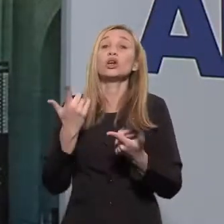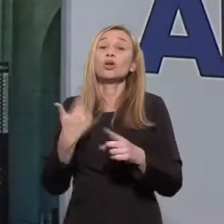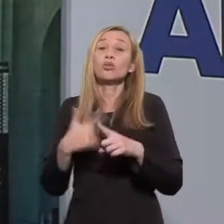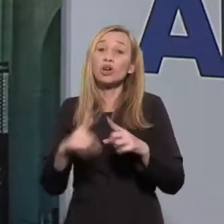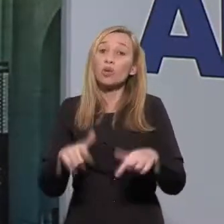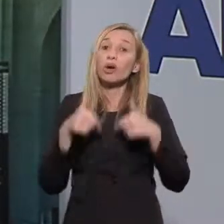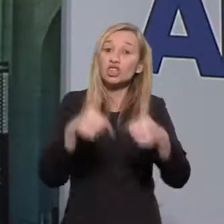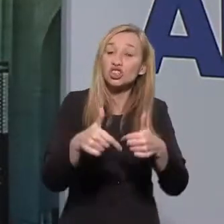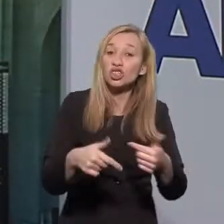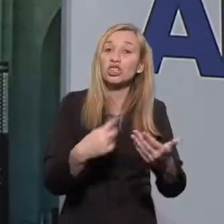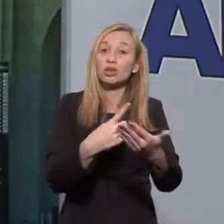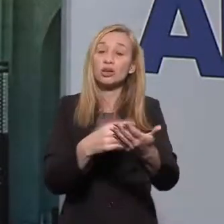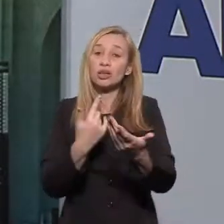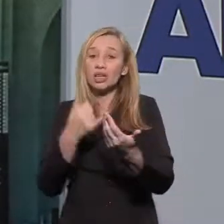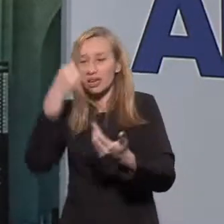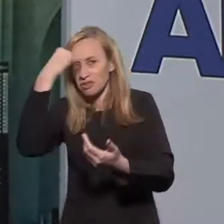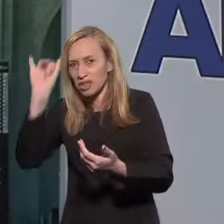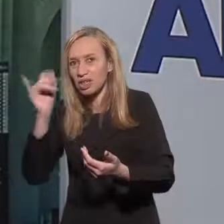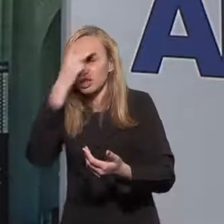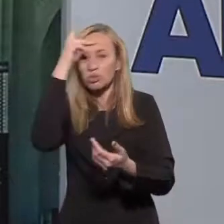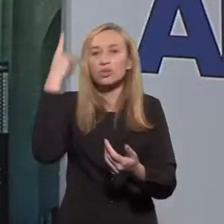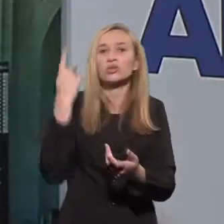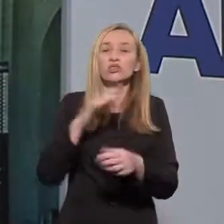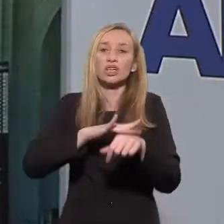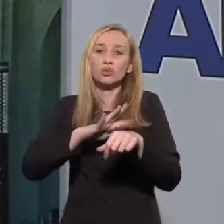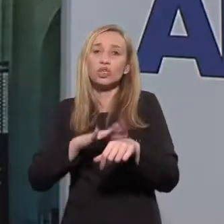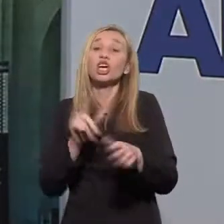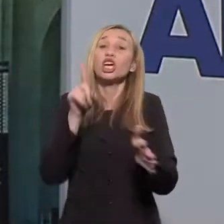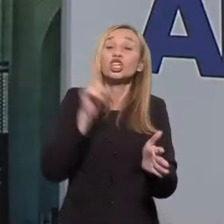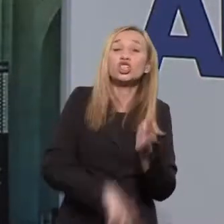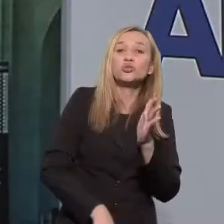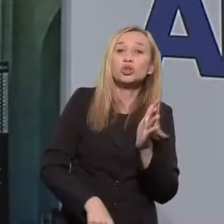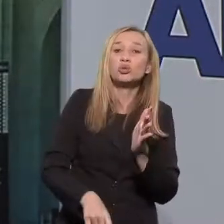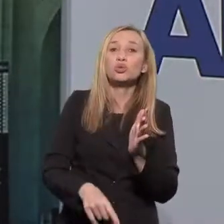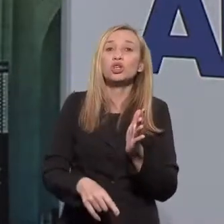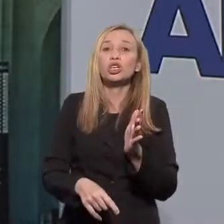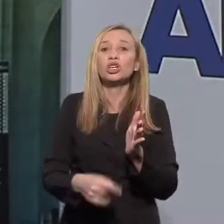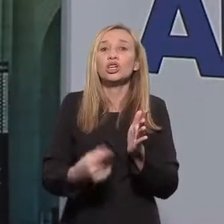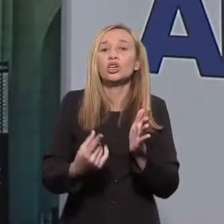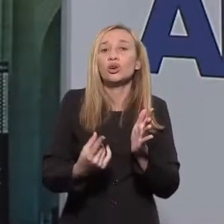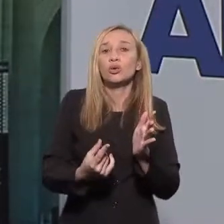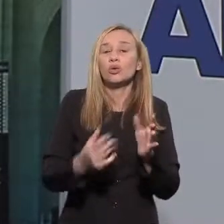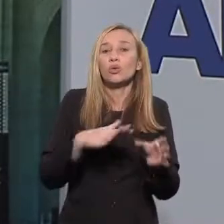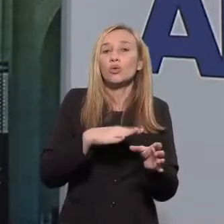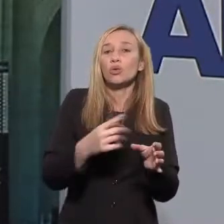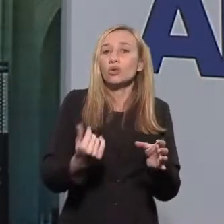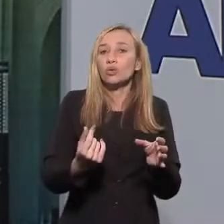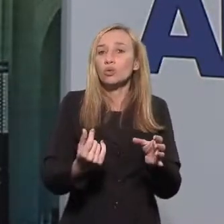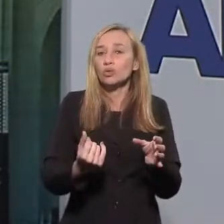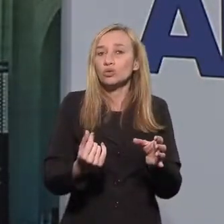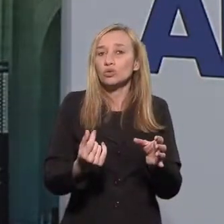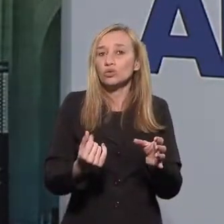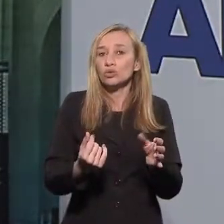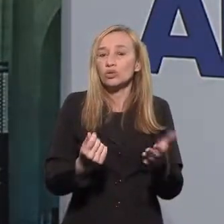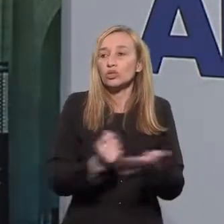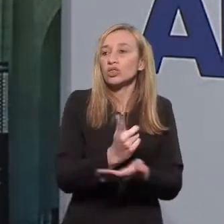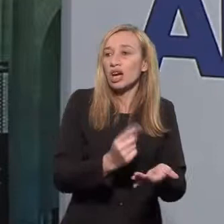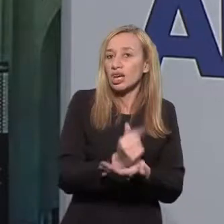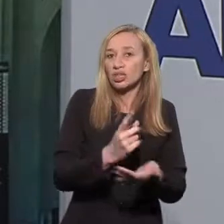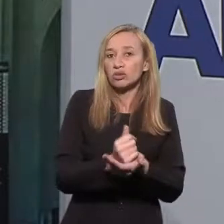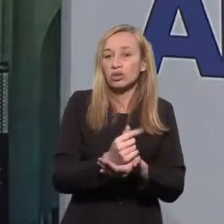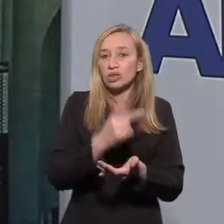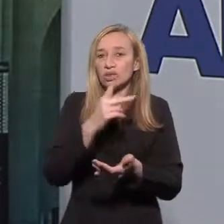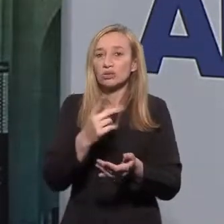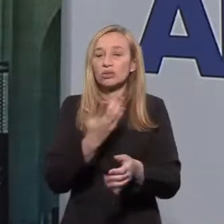é uma ação preventiva que impede que as pessoas fiquem doentes e diminui o gasto da saúde pública com o tratamento das